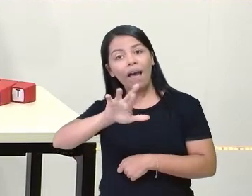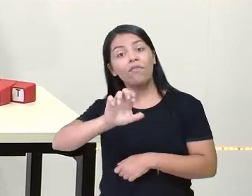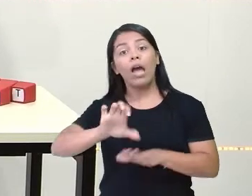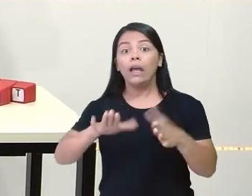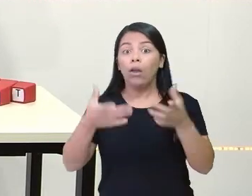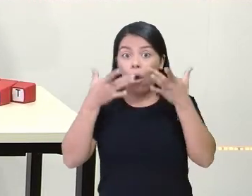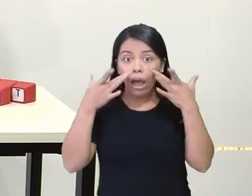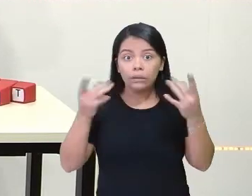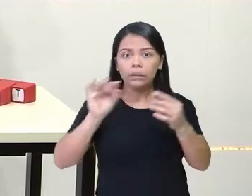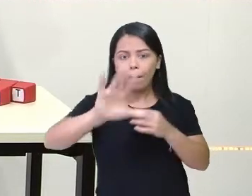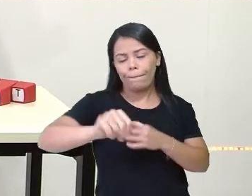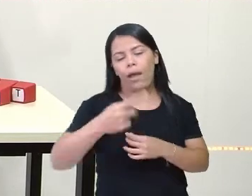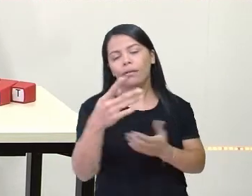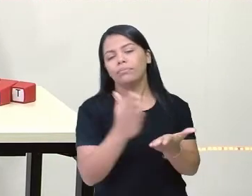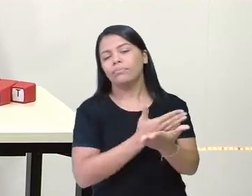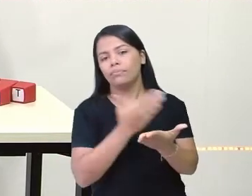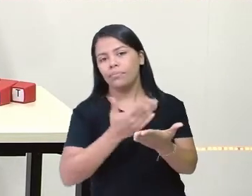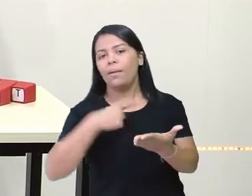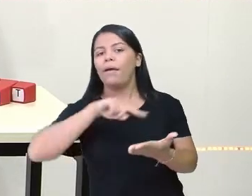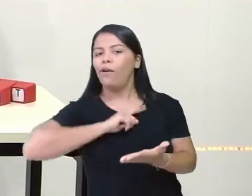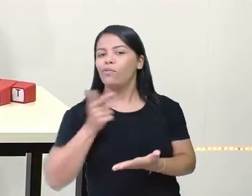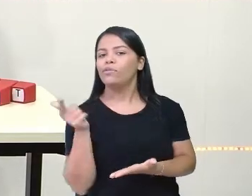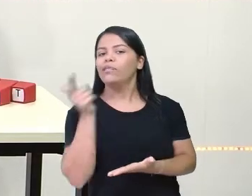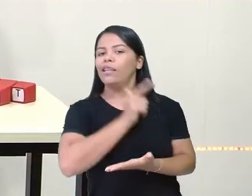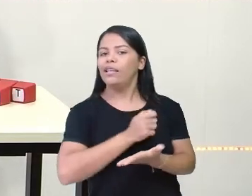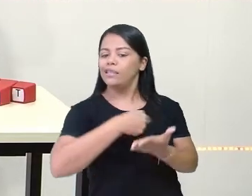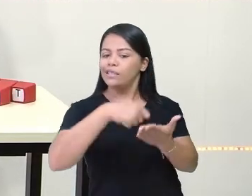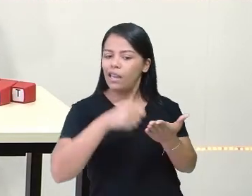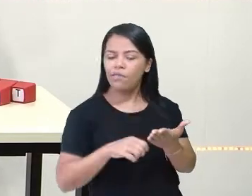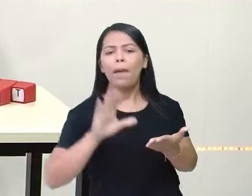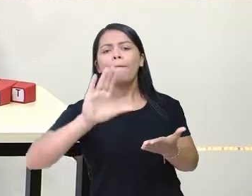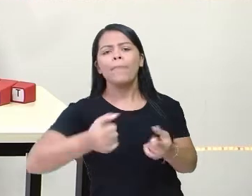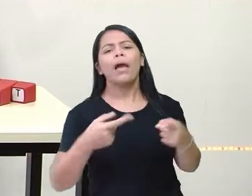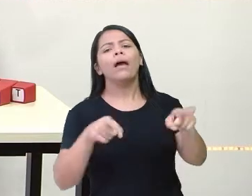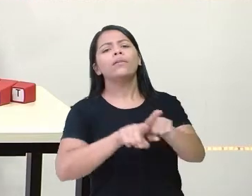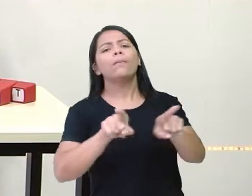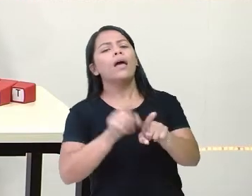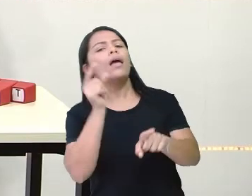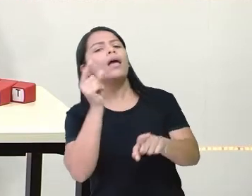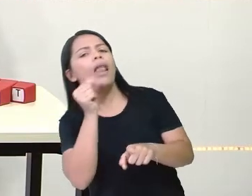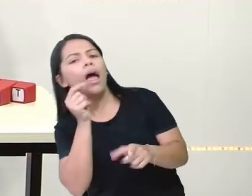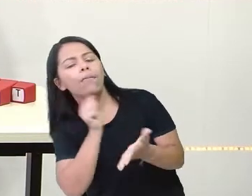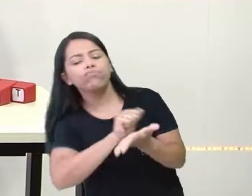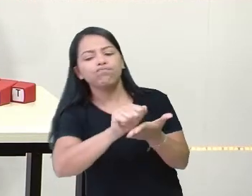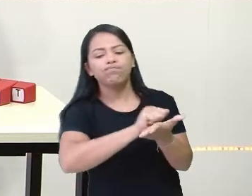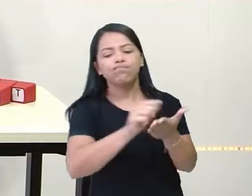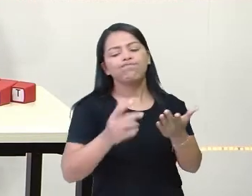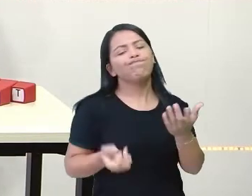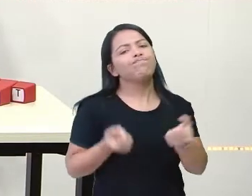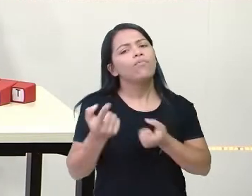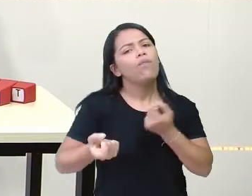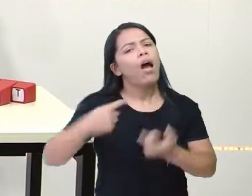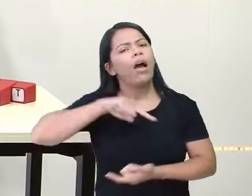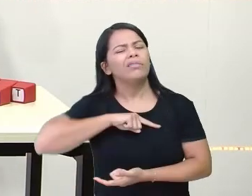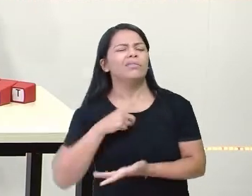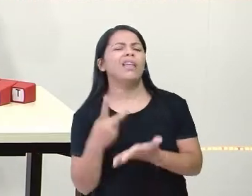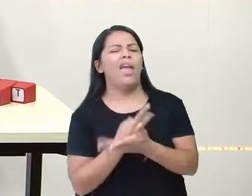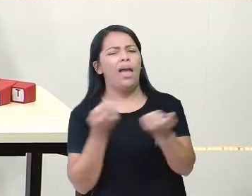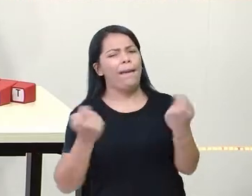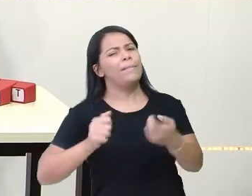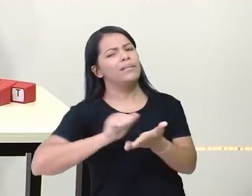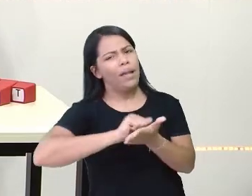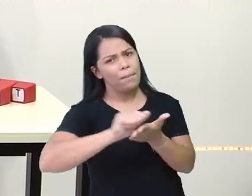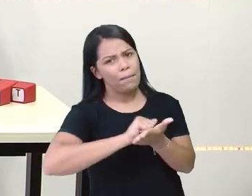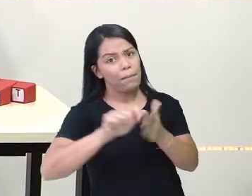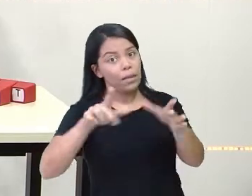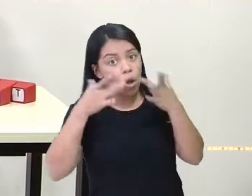E pega teu caderno aí para poder escrever. Pega o lápis e a borracha também, porque às vezes a gente erra e precisa pagar, está certo? Então, fica bem atento